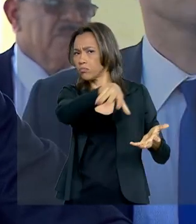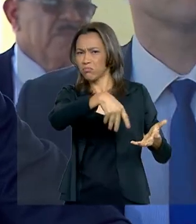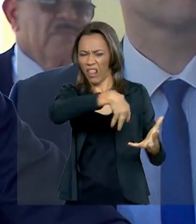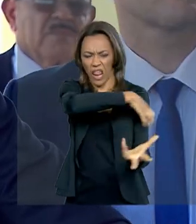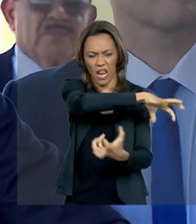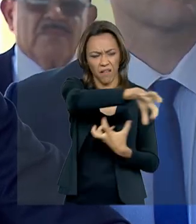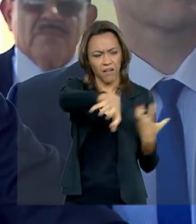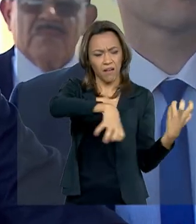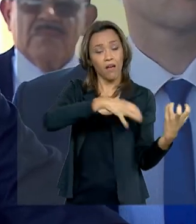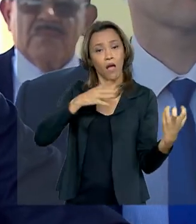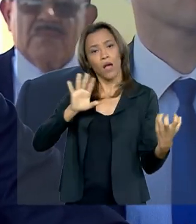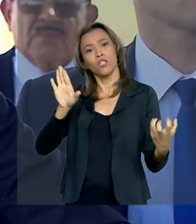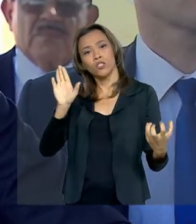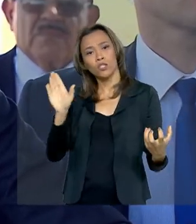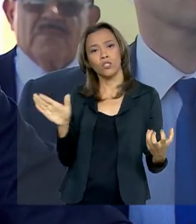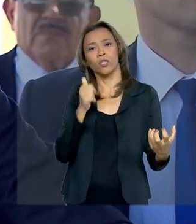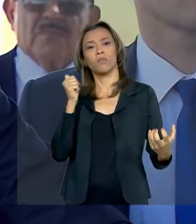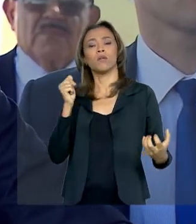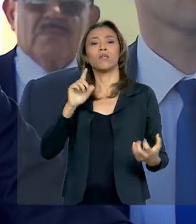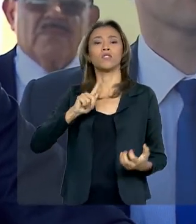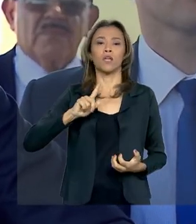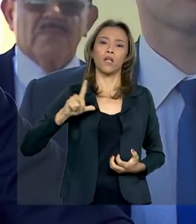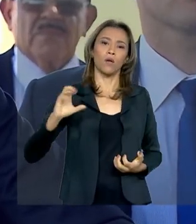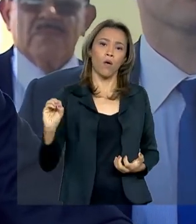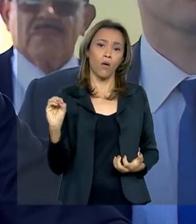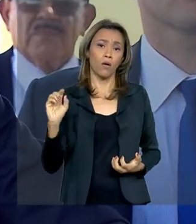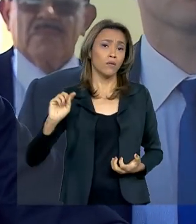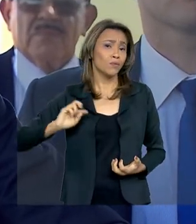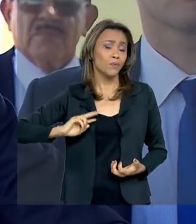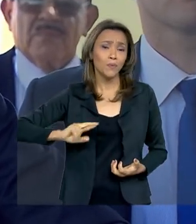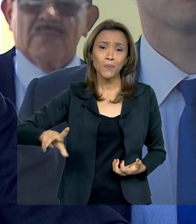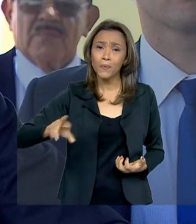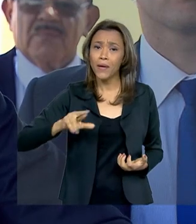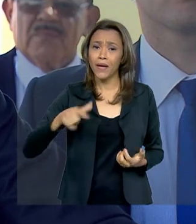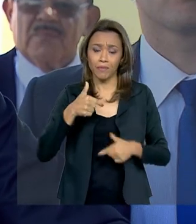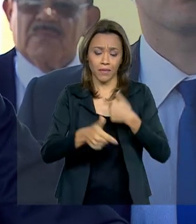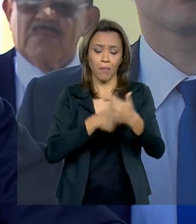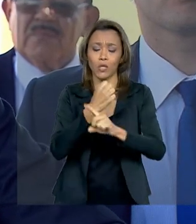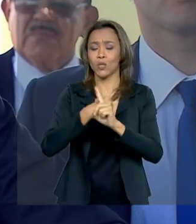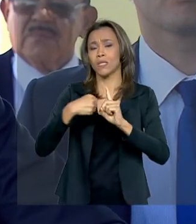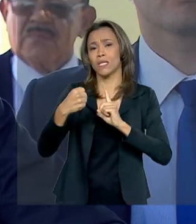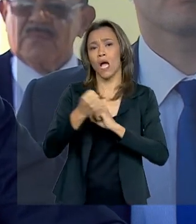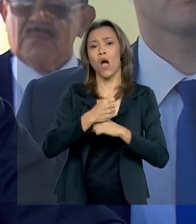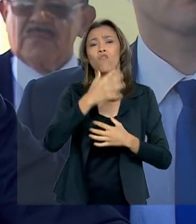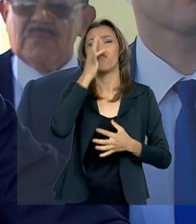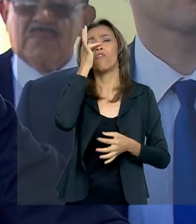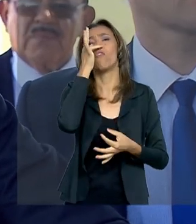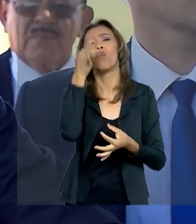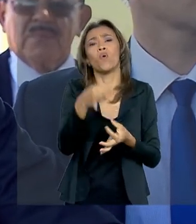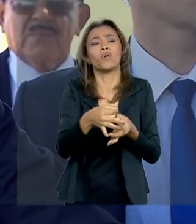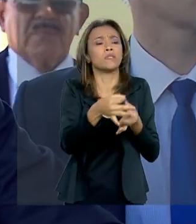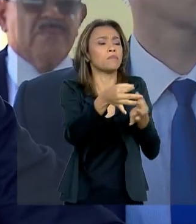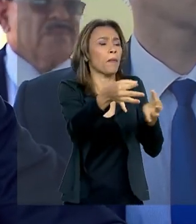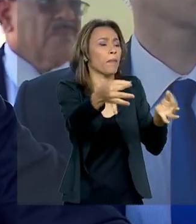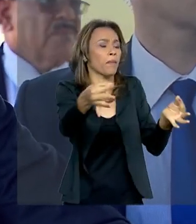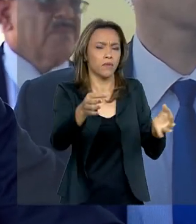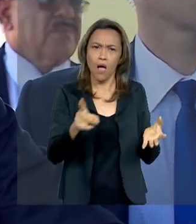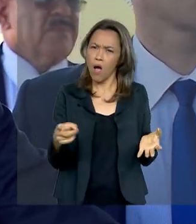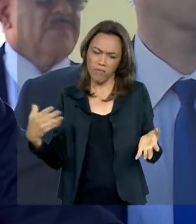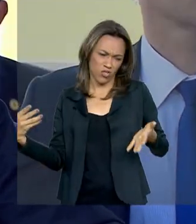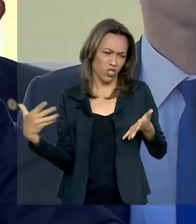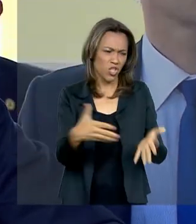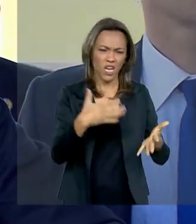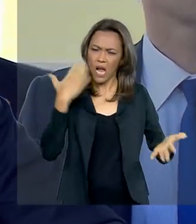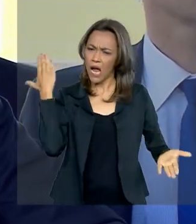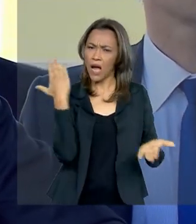GLO não é uma ação social, chegar com flores nas mãos, é para chegar preparado, para acabar com a